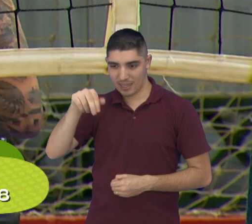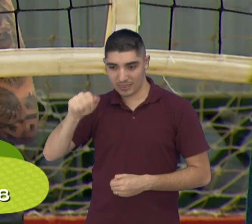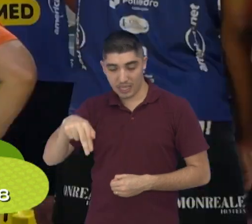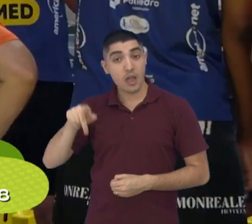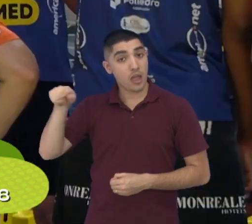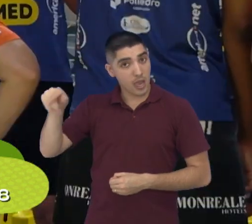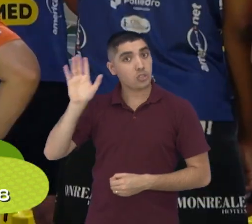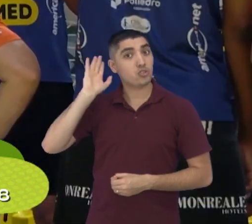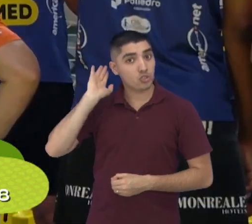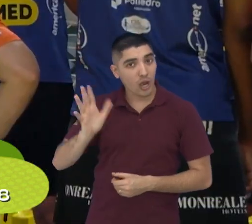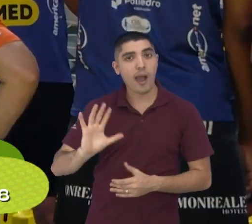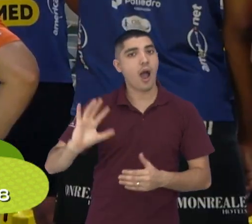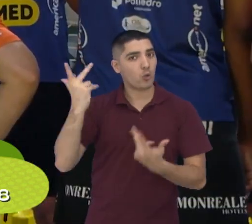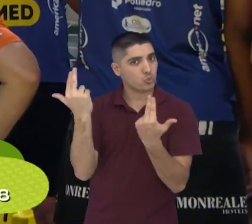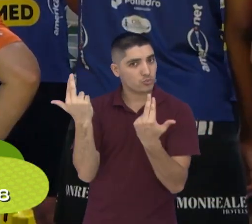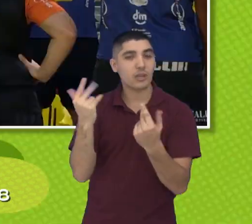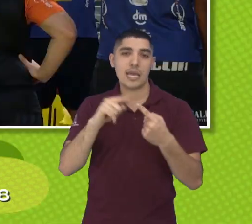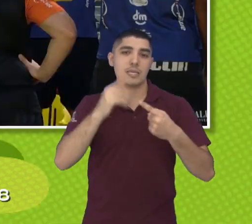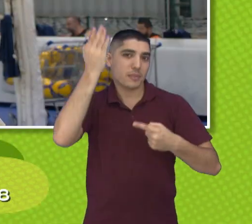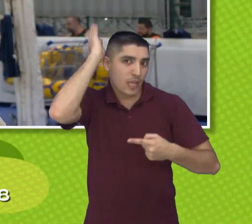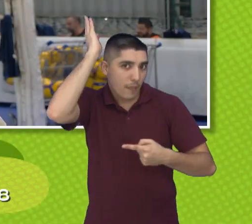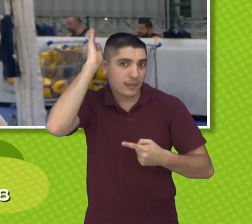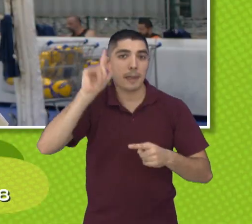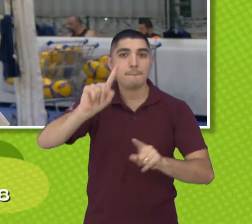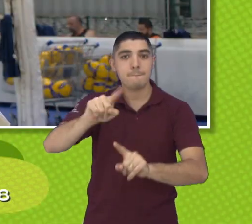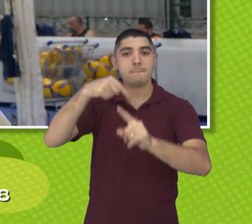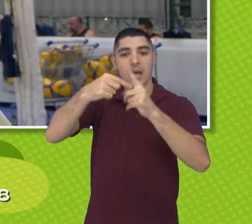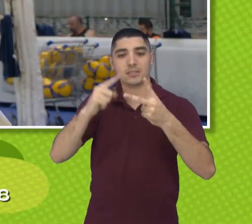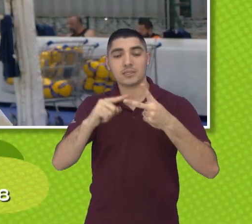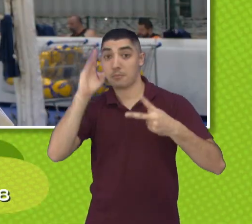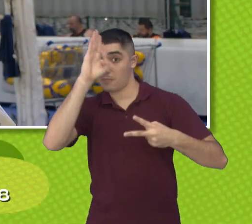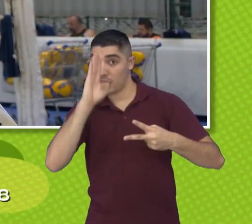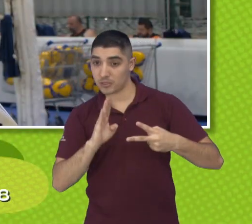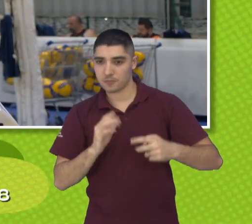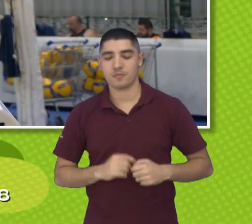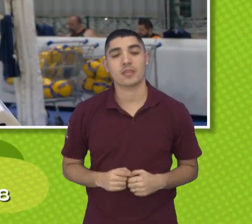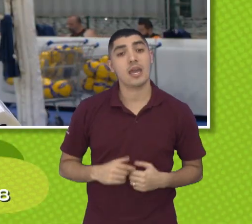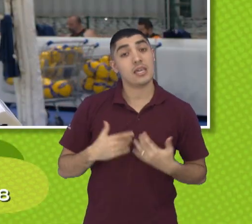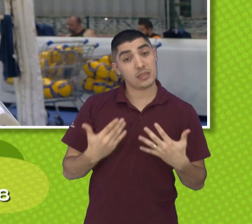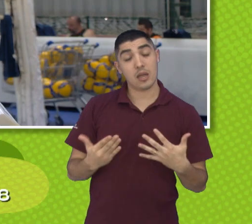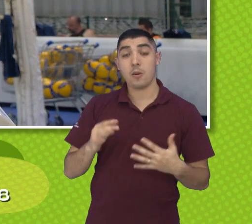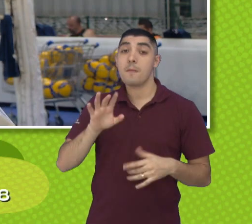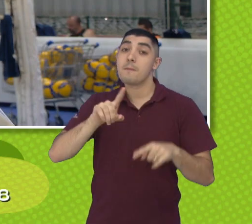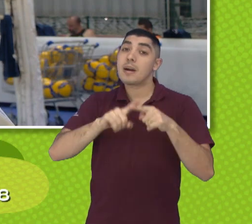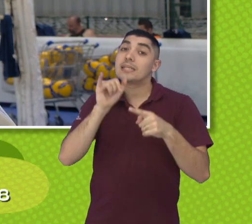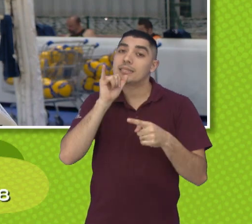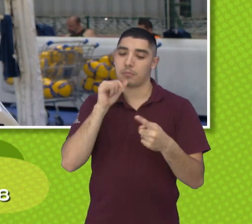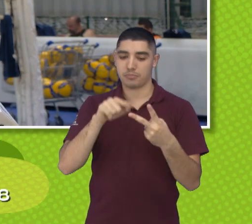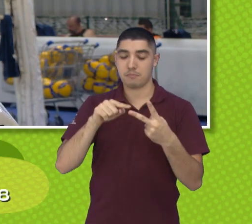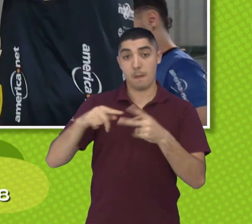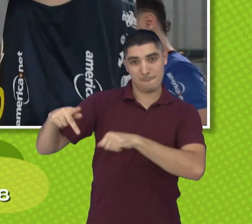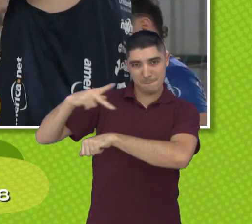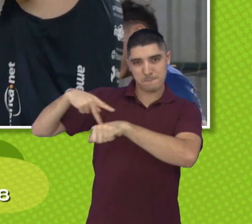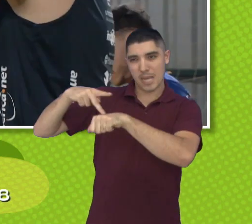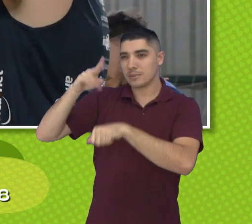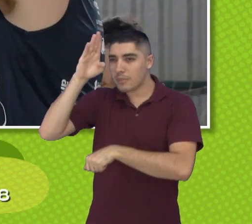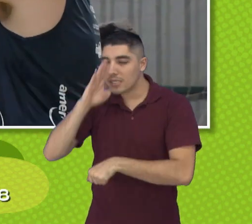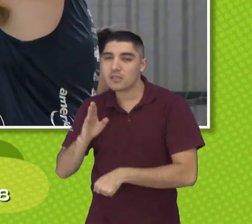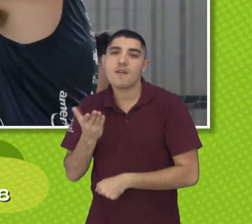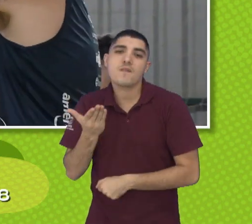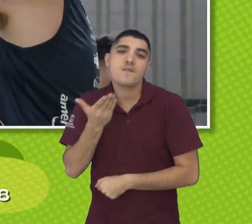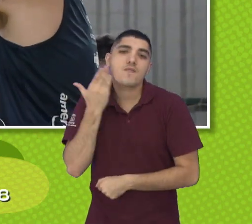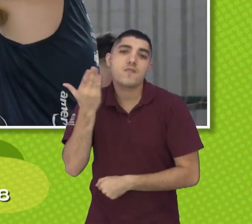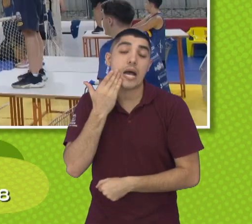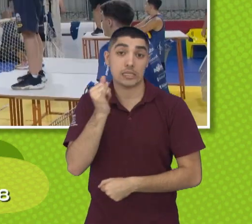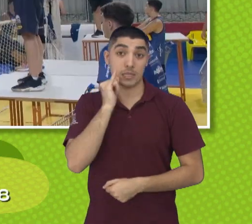Agora, sendo a seleção mexicana, como é que fica? É, sendo a seleção brasileira é mais fácil, Porque você está aqui, joga com os jogadores, ainda mais o